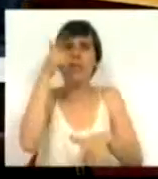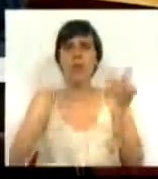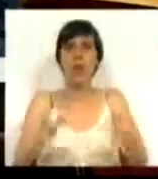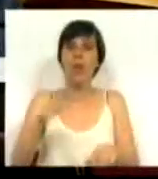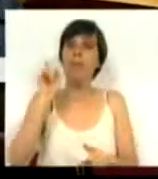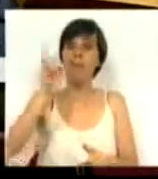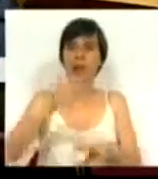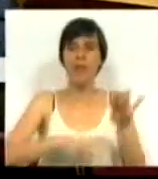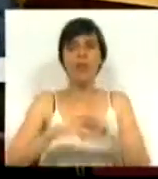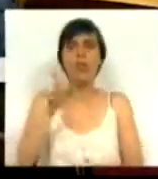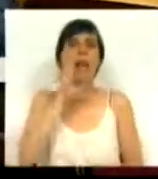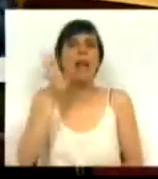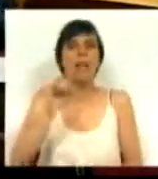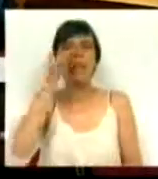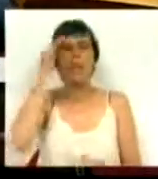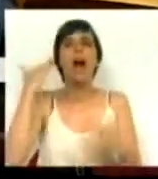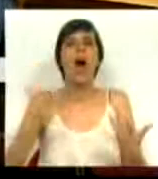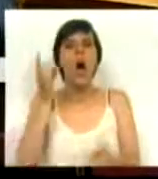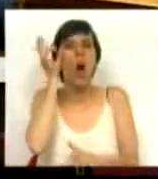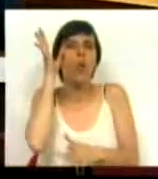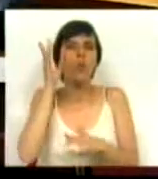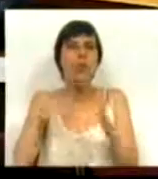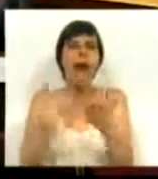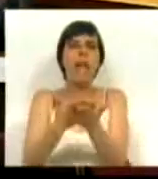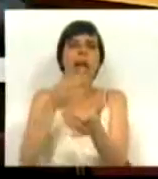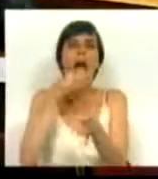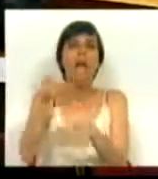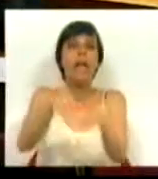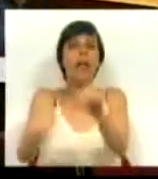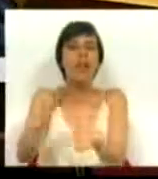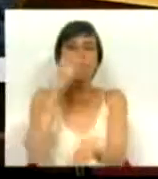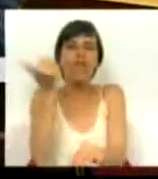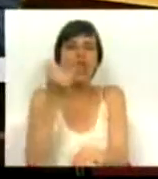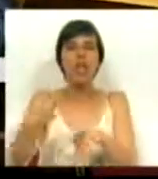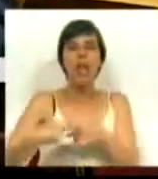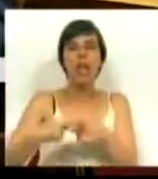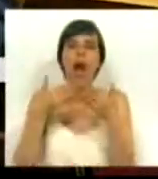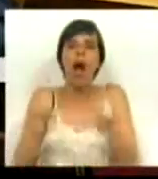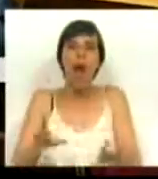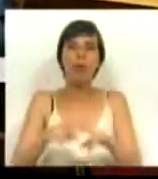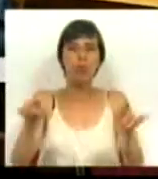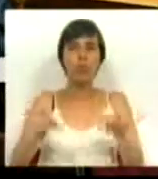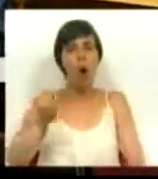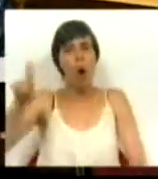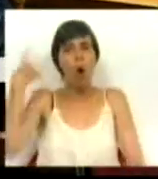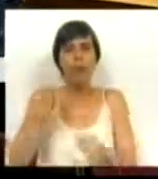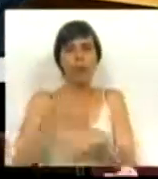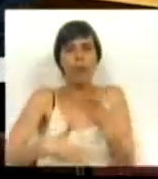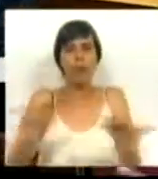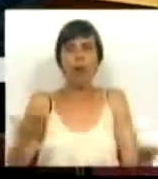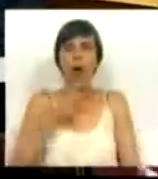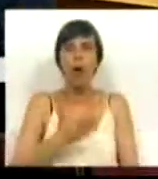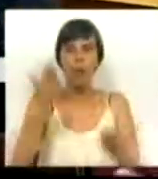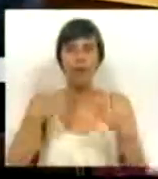É isso que devem fazer em vez de tentar agora um truque até às eleições para fingir que estão interessados na abertura do equipamento que já devia estar a funcionar. Muito